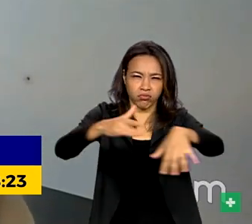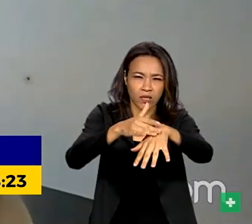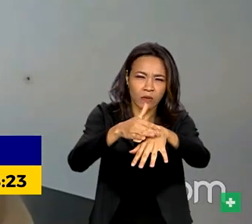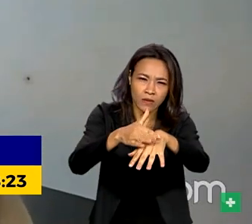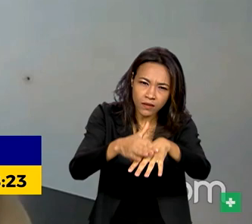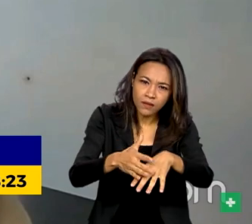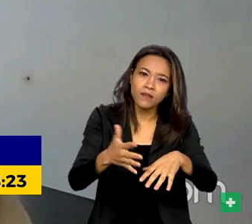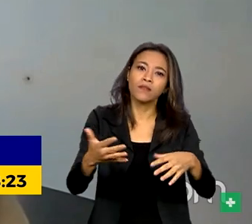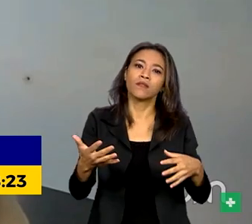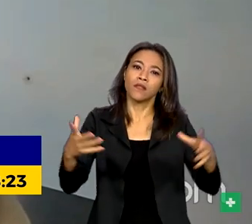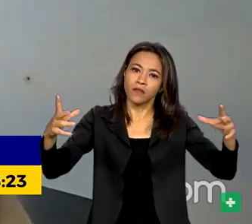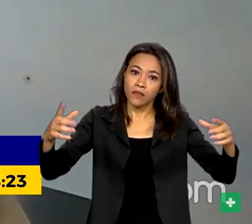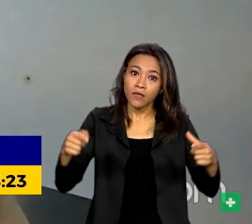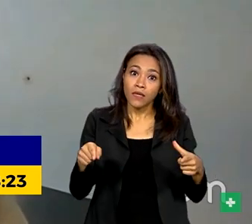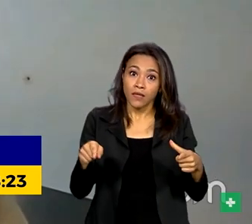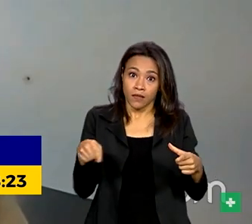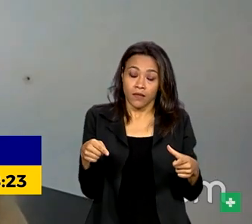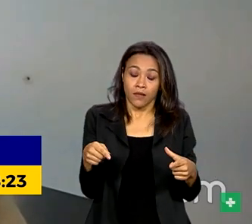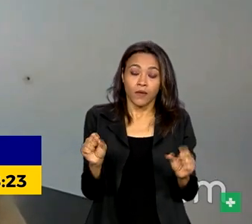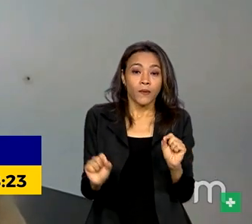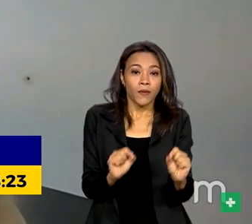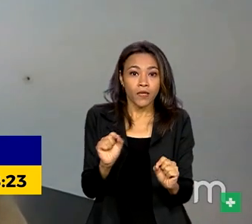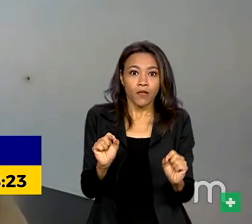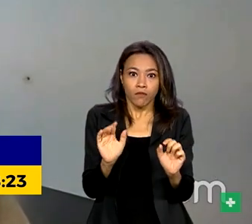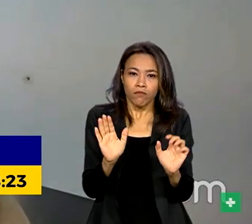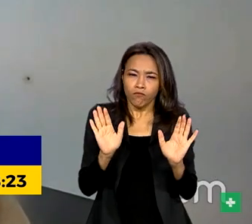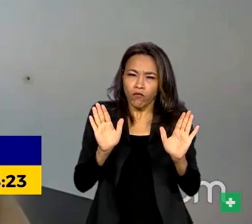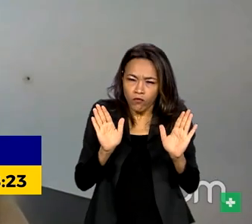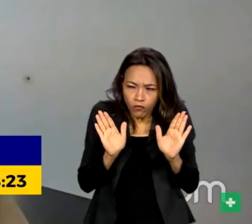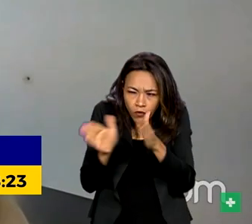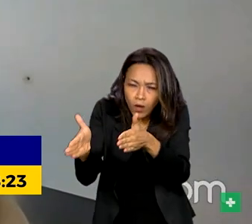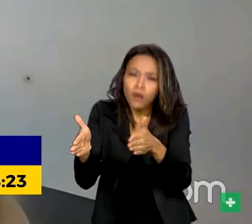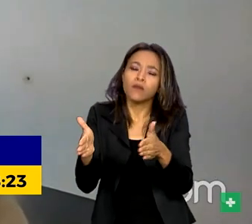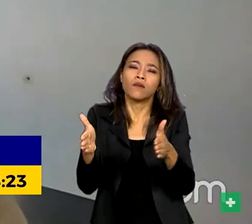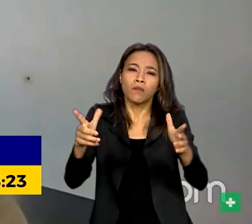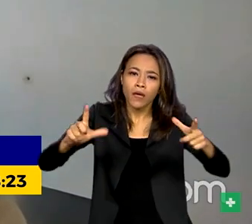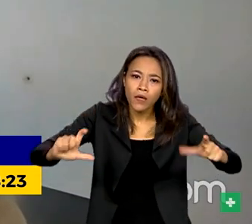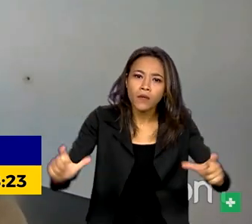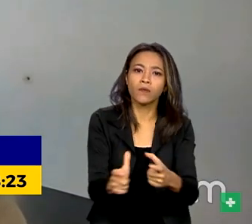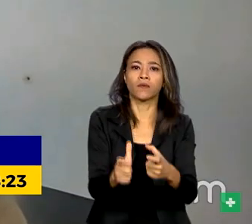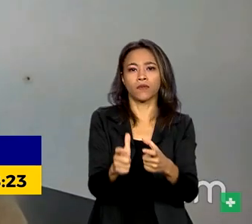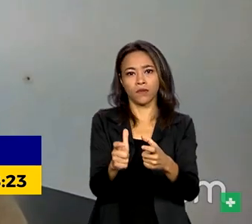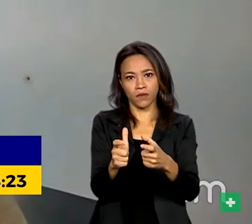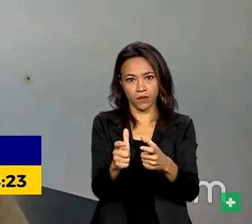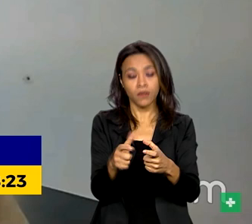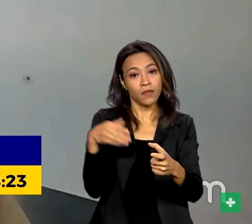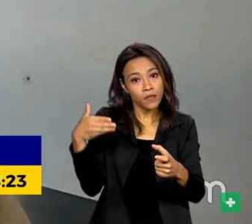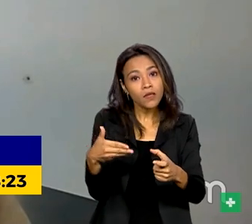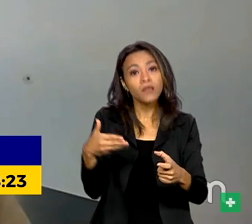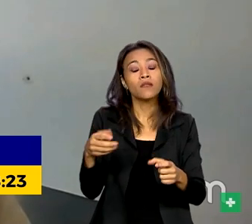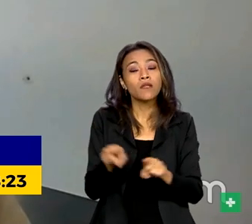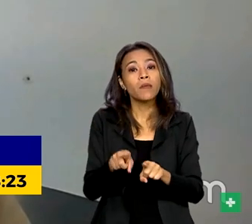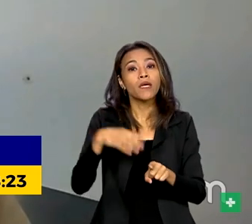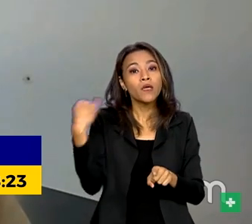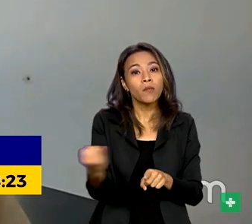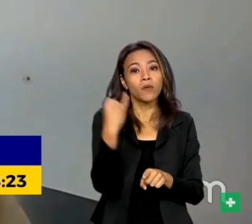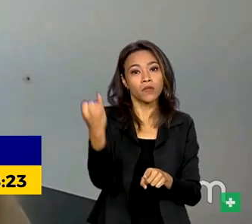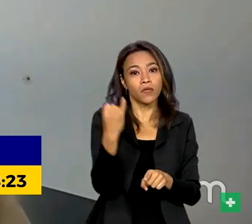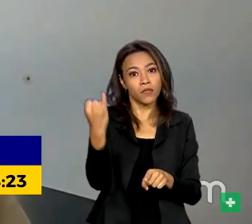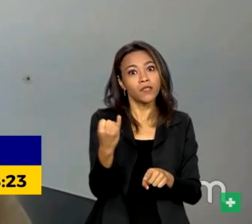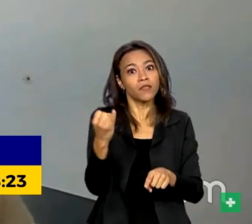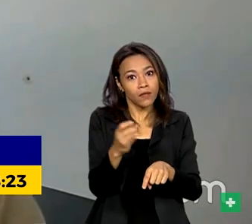de forma focal, mas também da redução importante da malária